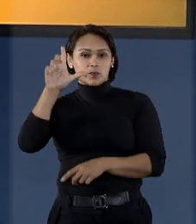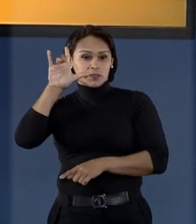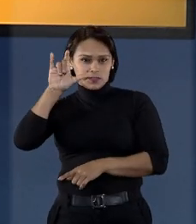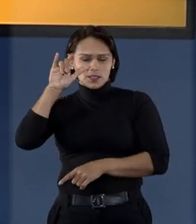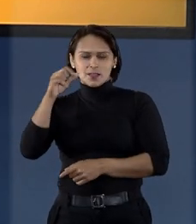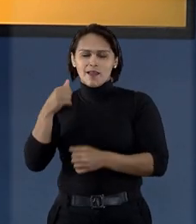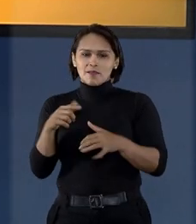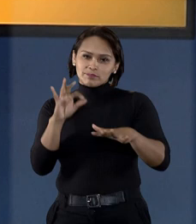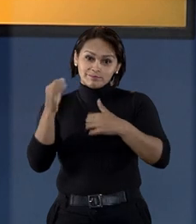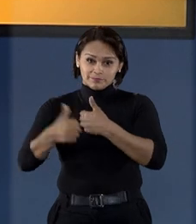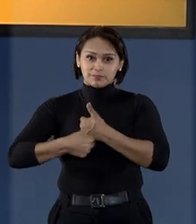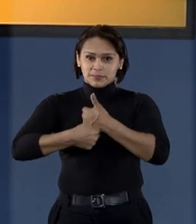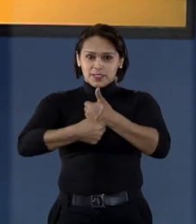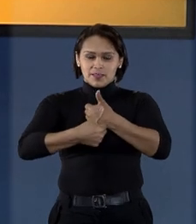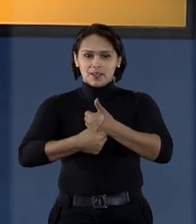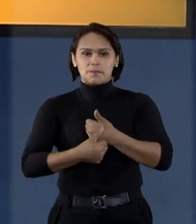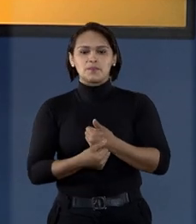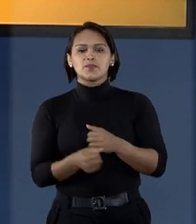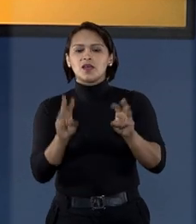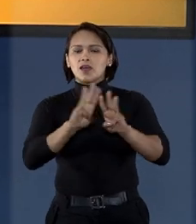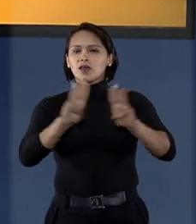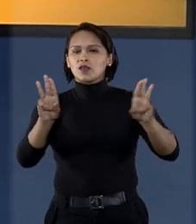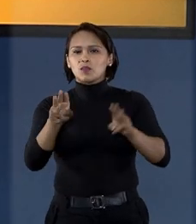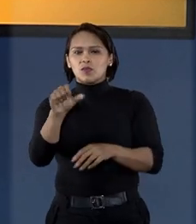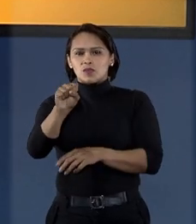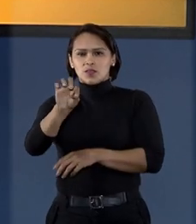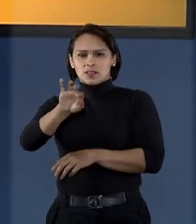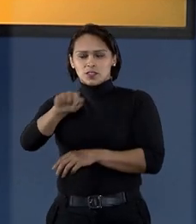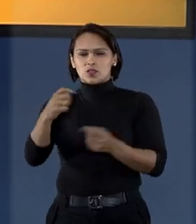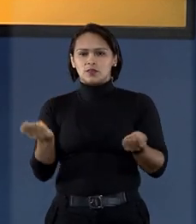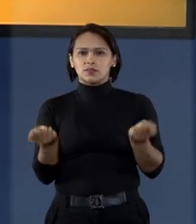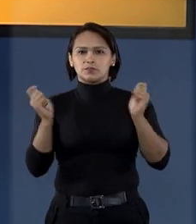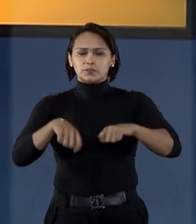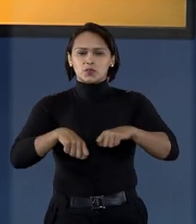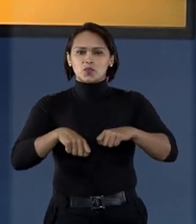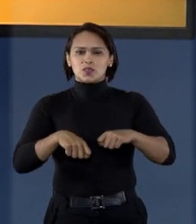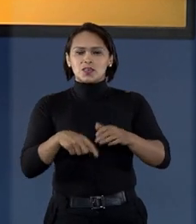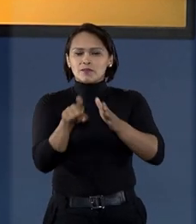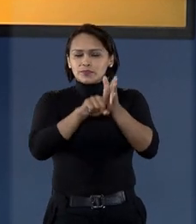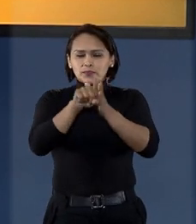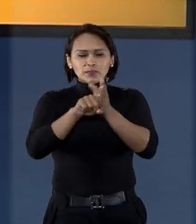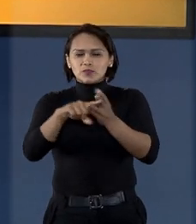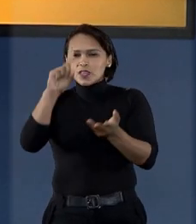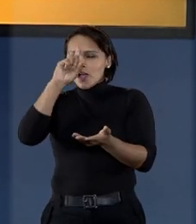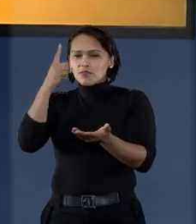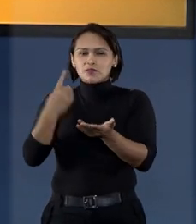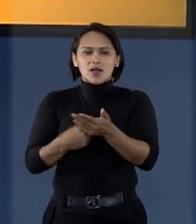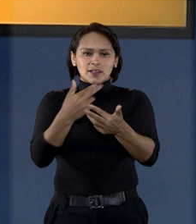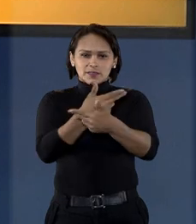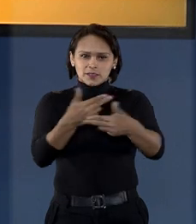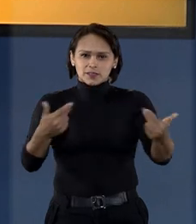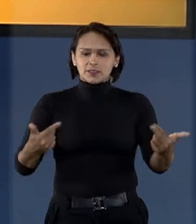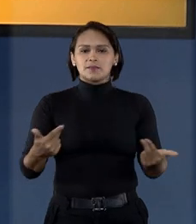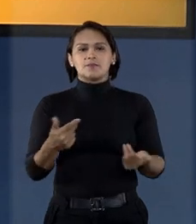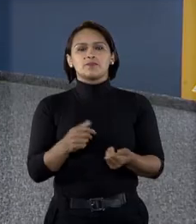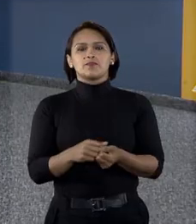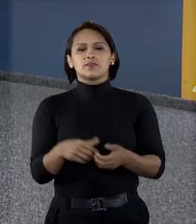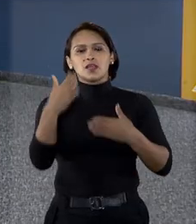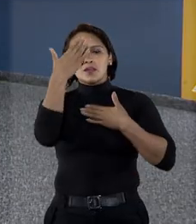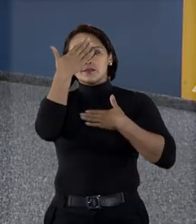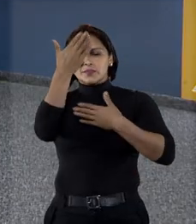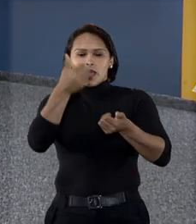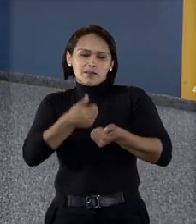e Instagram. Segue a gente lá! E no portal do STJ, é possível conferir outras decisões da Corte.